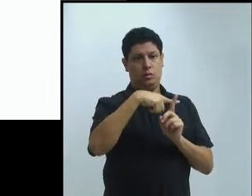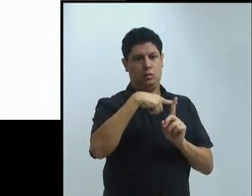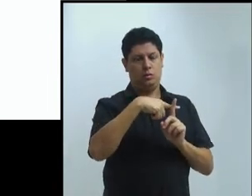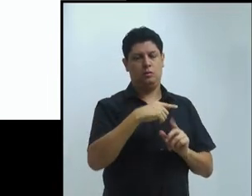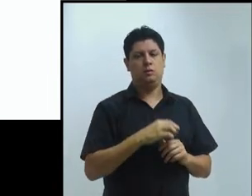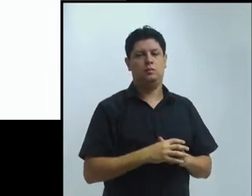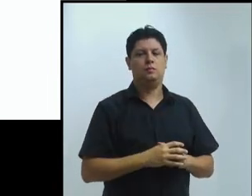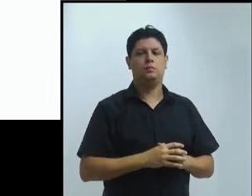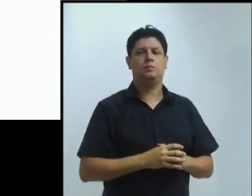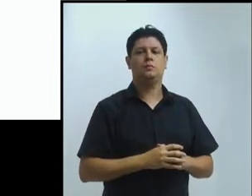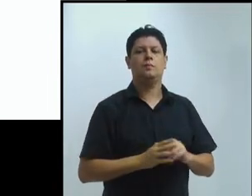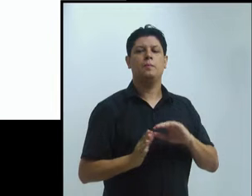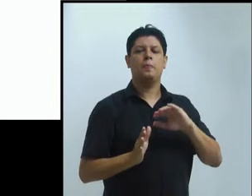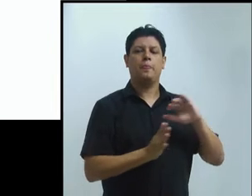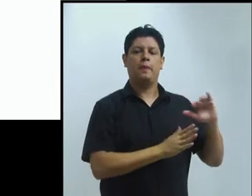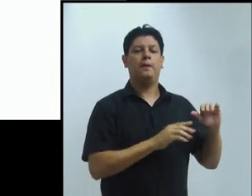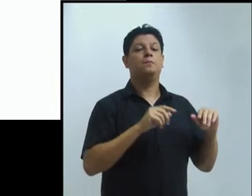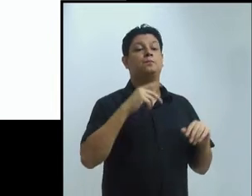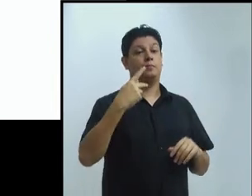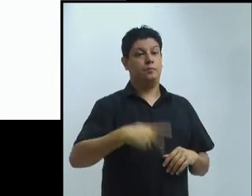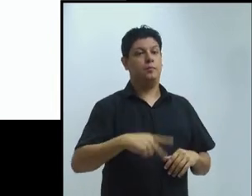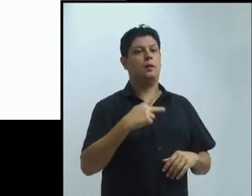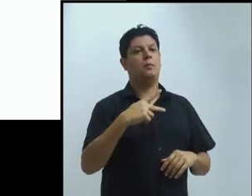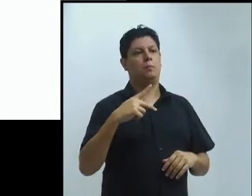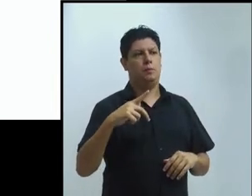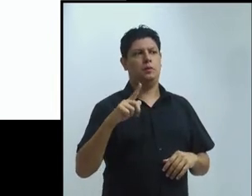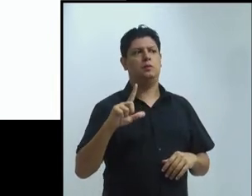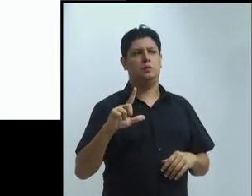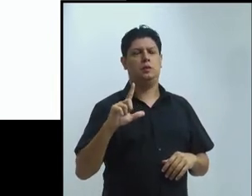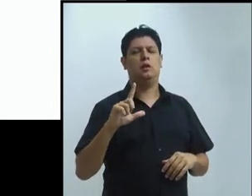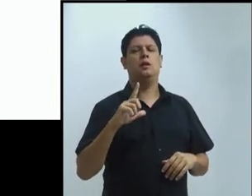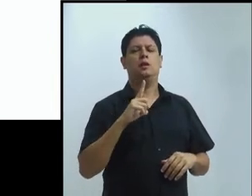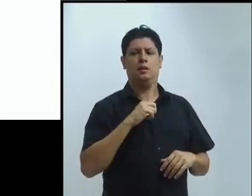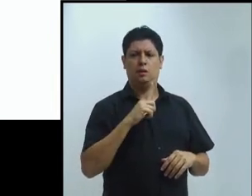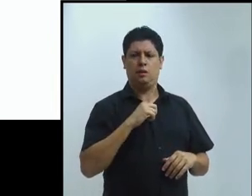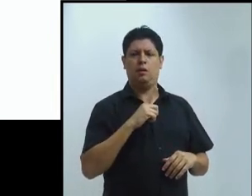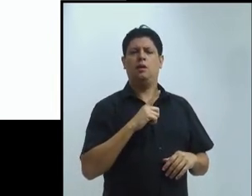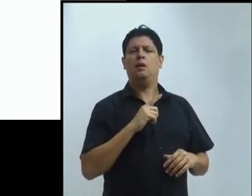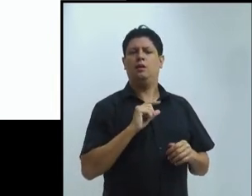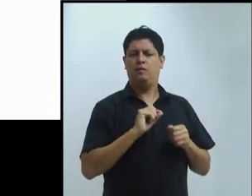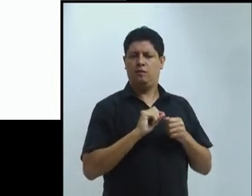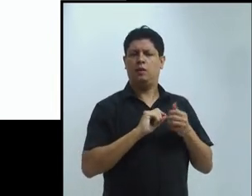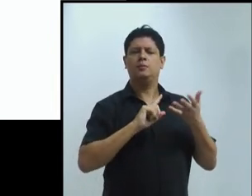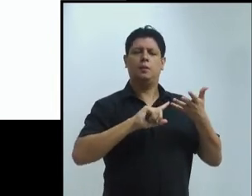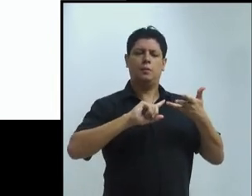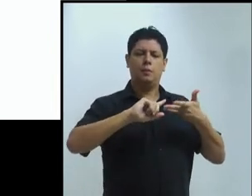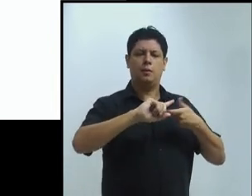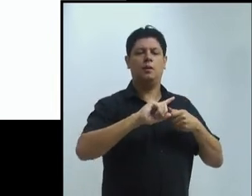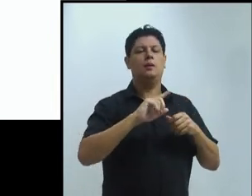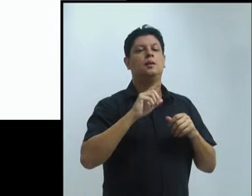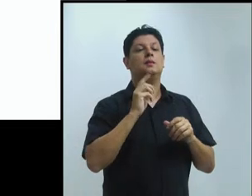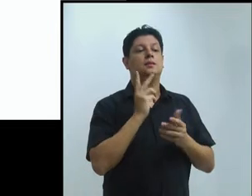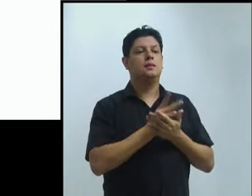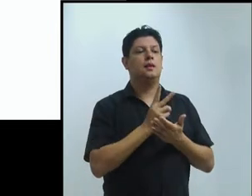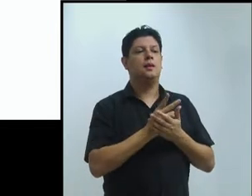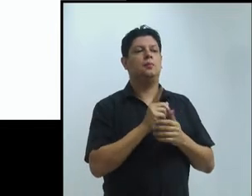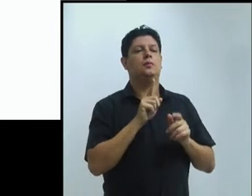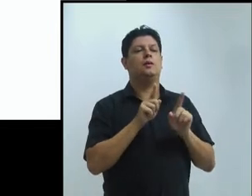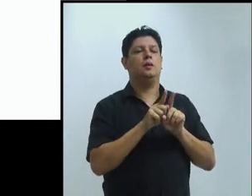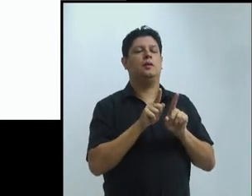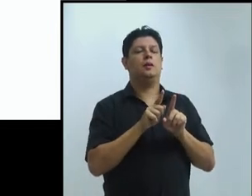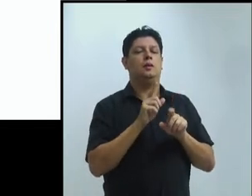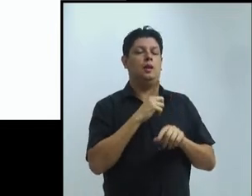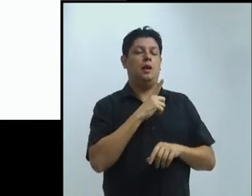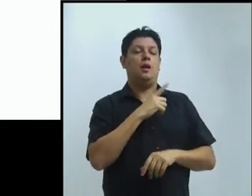alunos estrangeiros quase todo ano, tem gente de outros países aqui. Os nossos alunos vão para